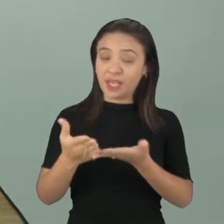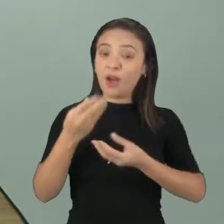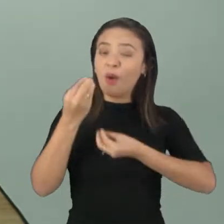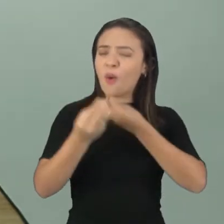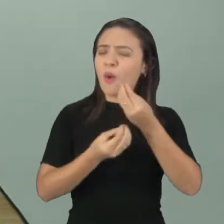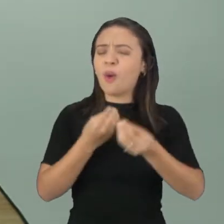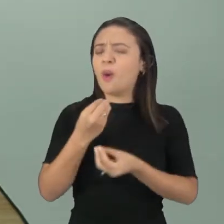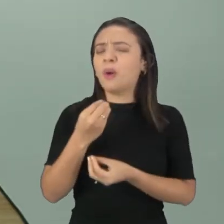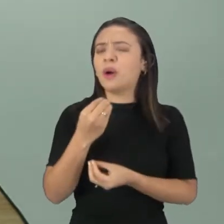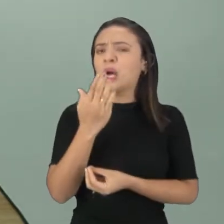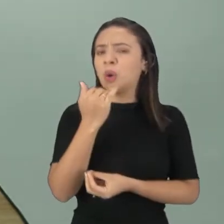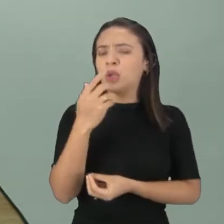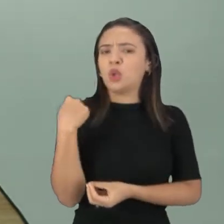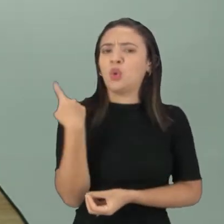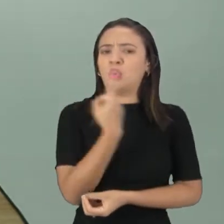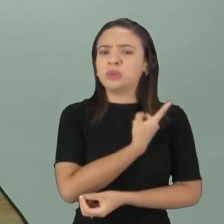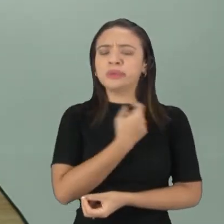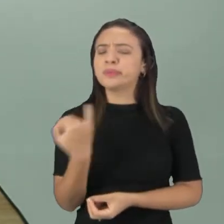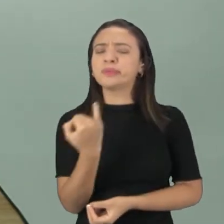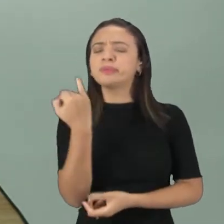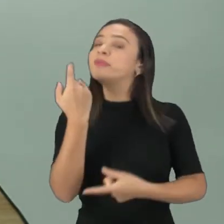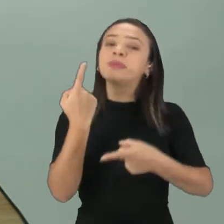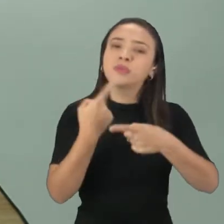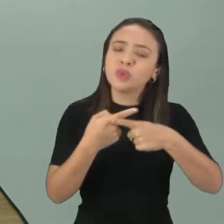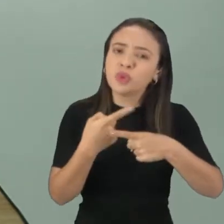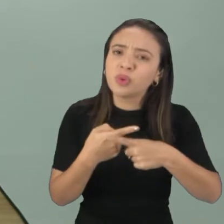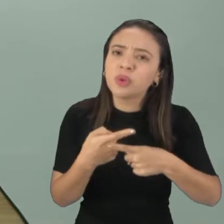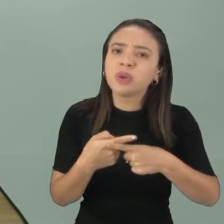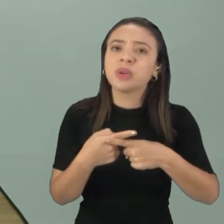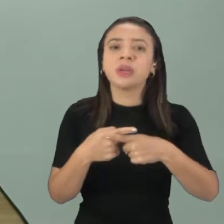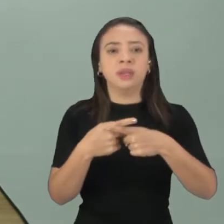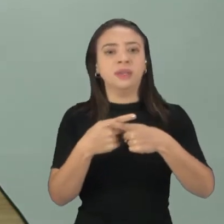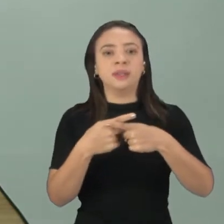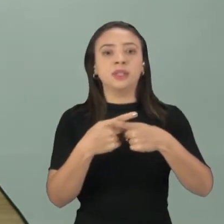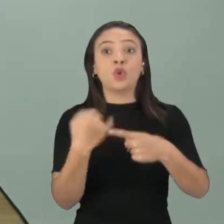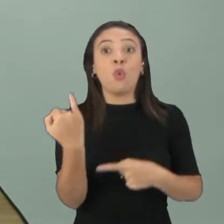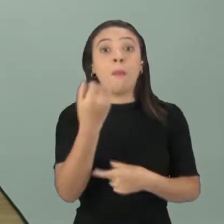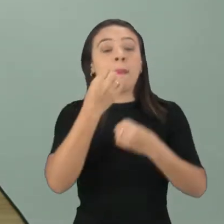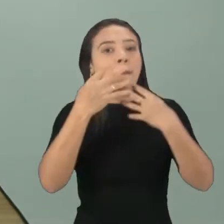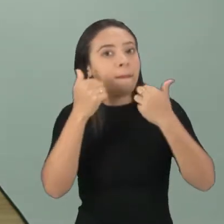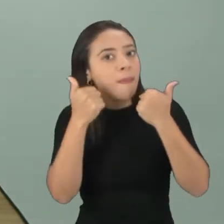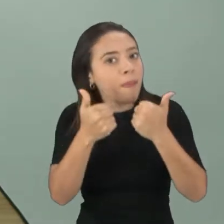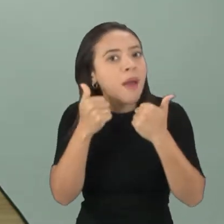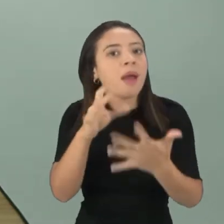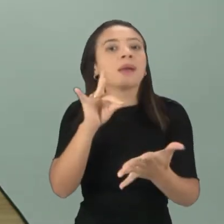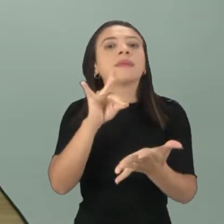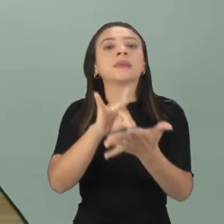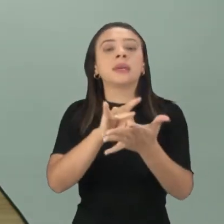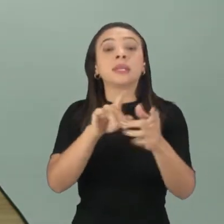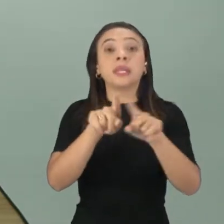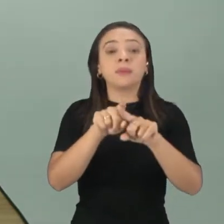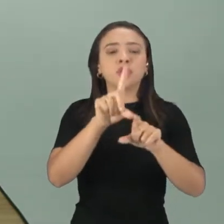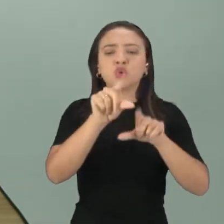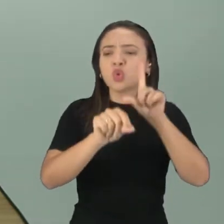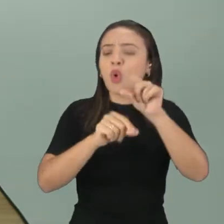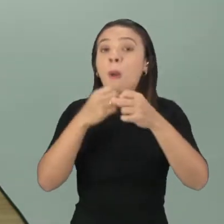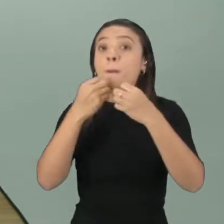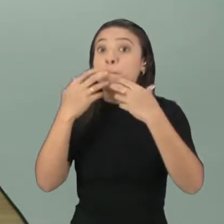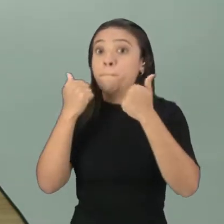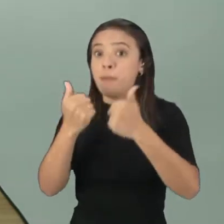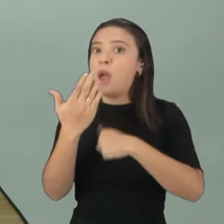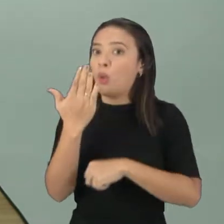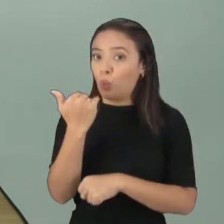alimentação, qual a importância da alimentação, da boa alimentação, qual a importância de escolher bons